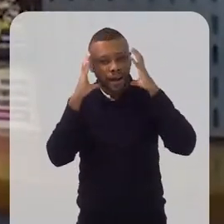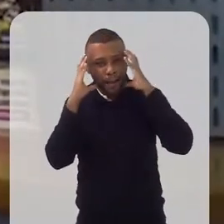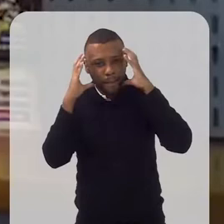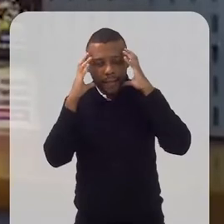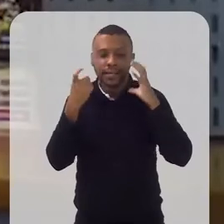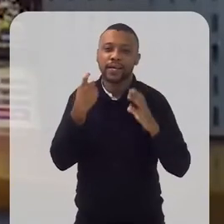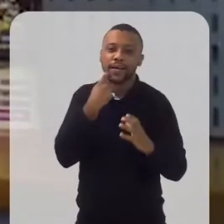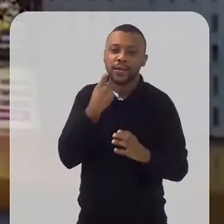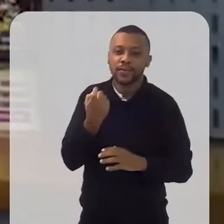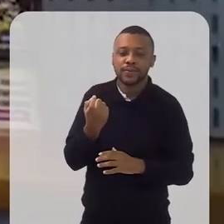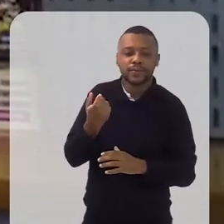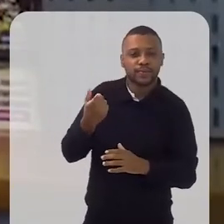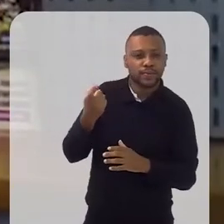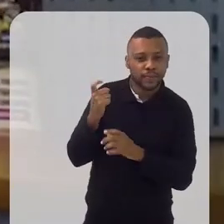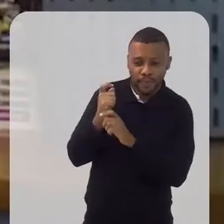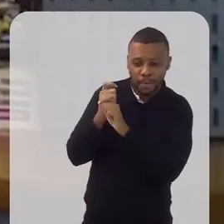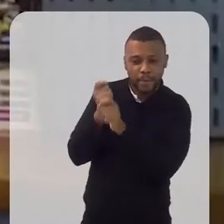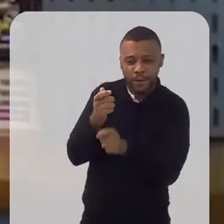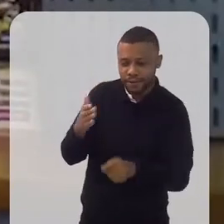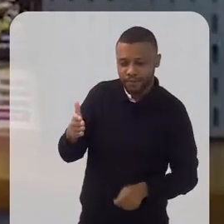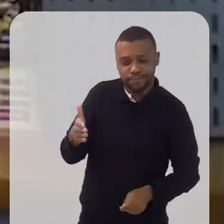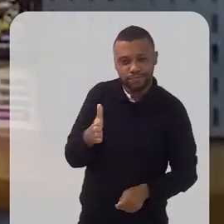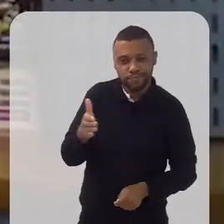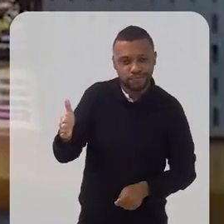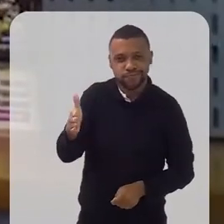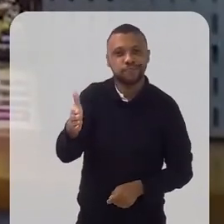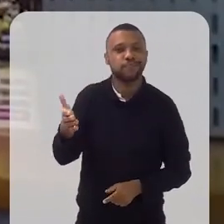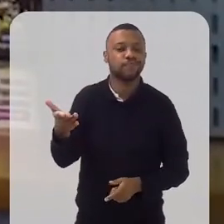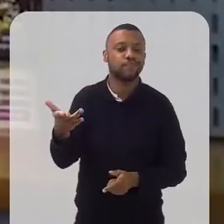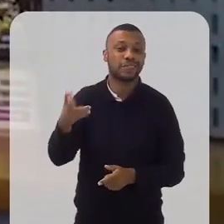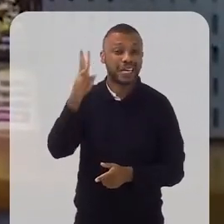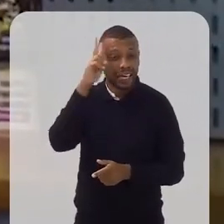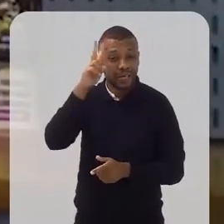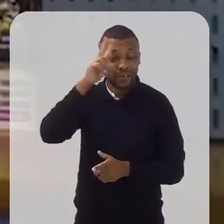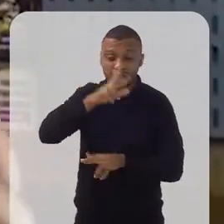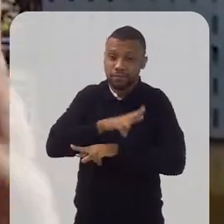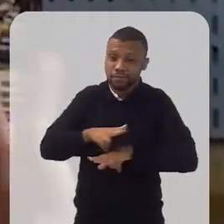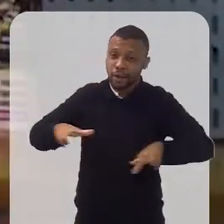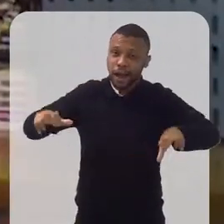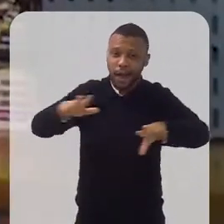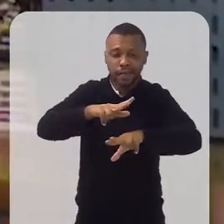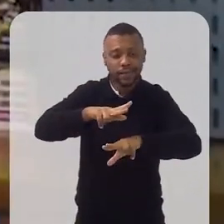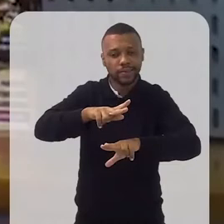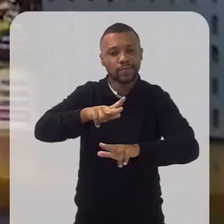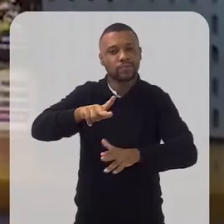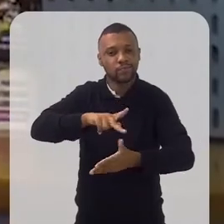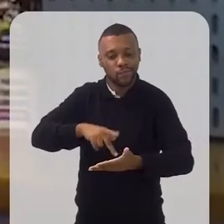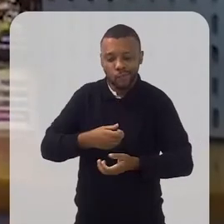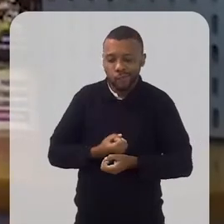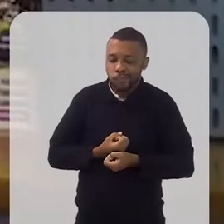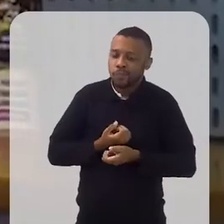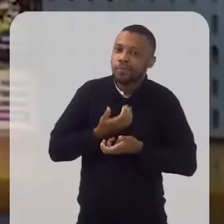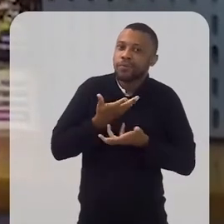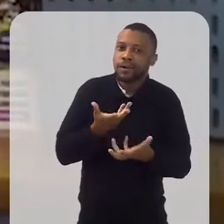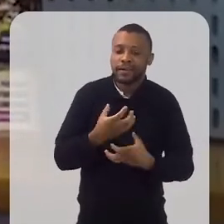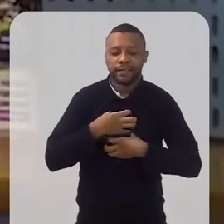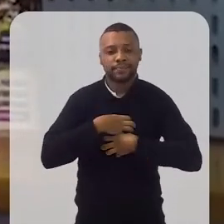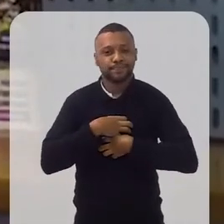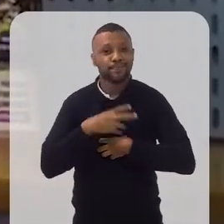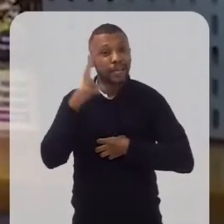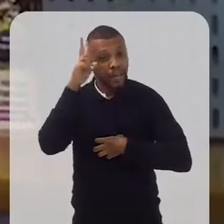peixe e sururu. Então, assim, tem histórias muito interessantes que nós encontramos, histórias poéticas, eu vou dizer assim,